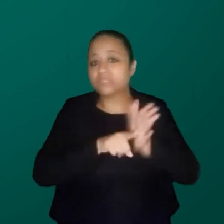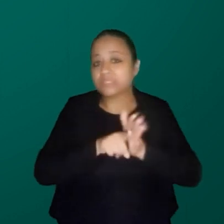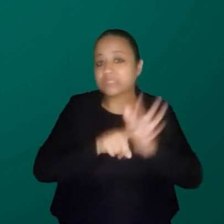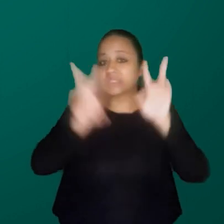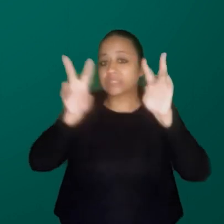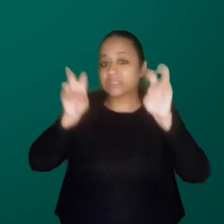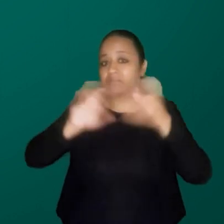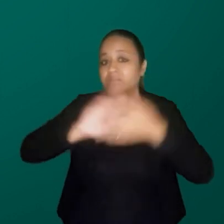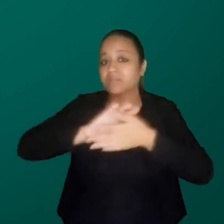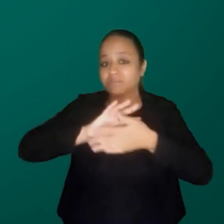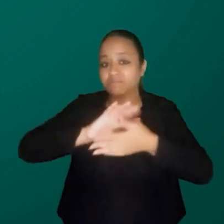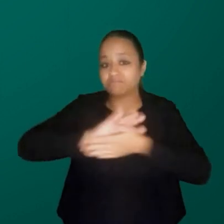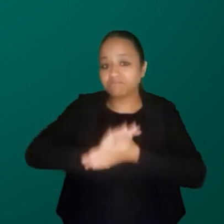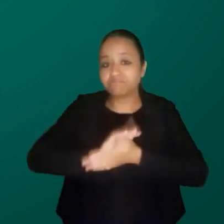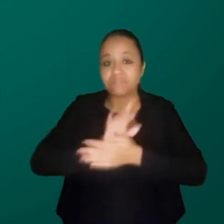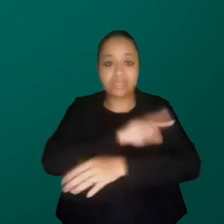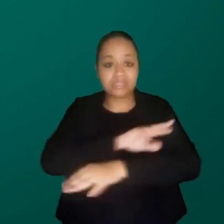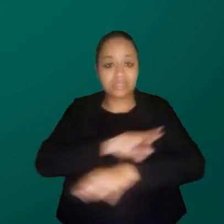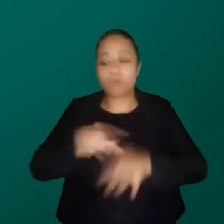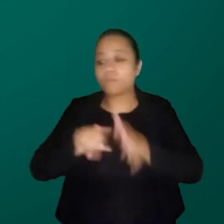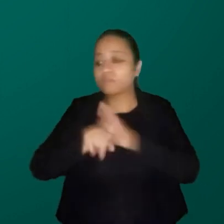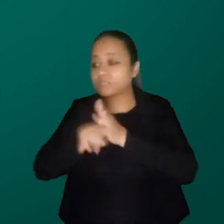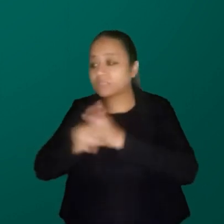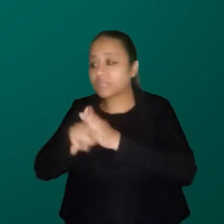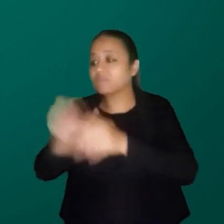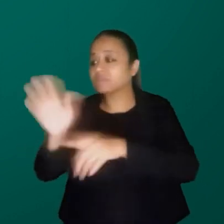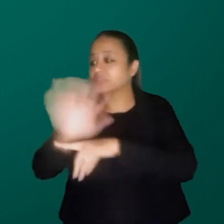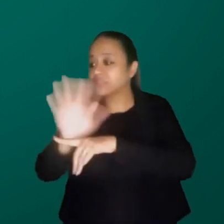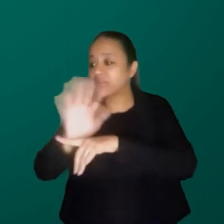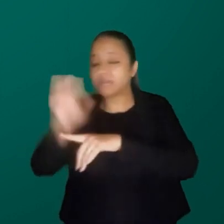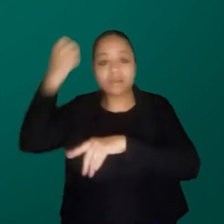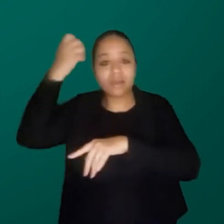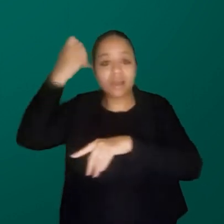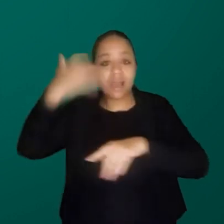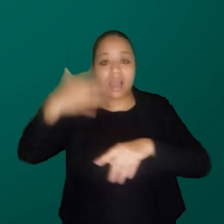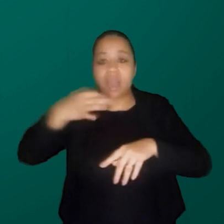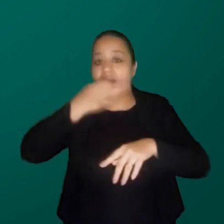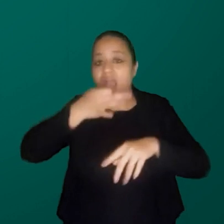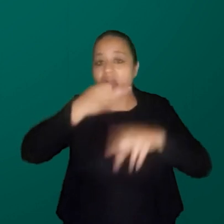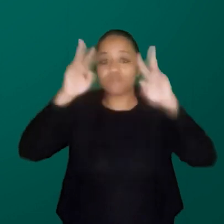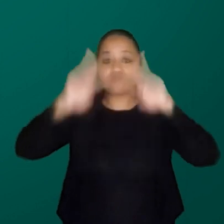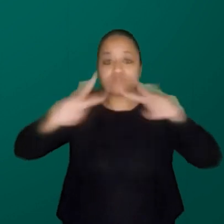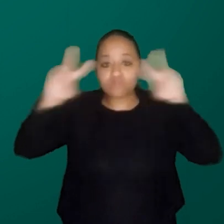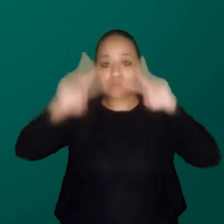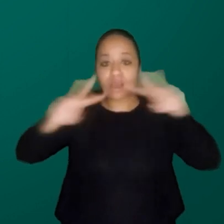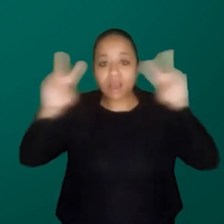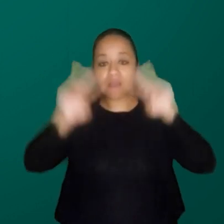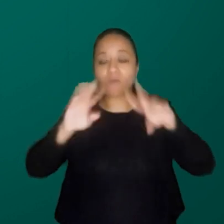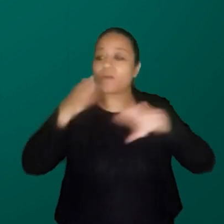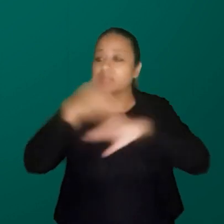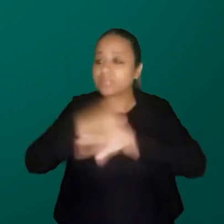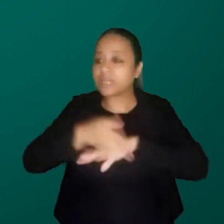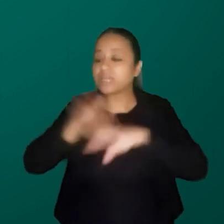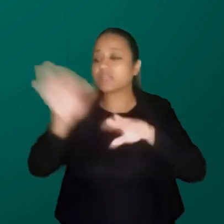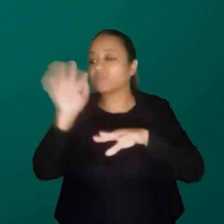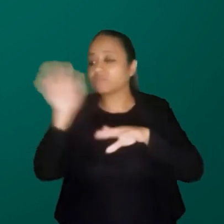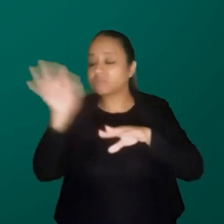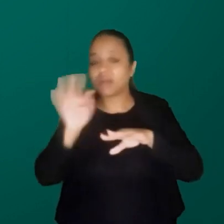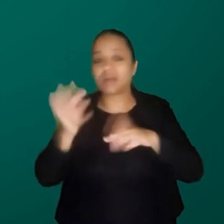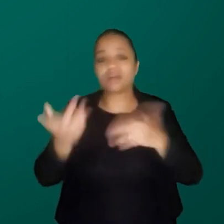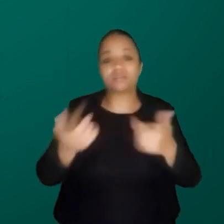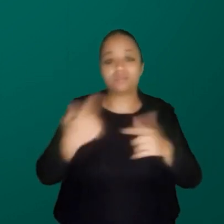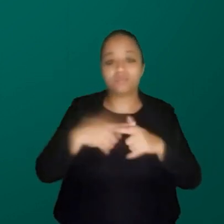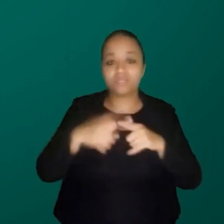pesquisava cinema, audiovisual. E aí, ao entrar na universidade, também por um processo de conscientização